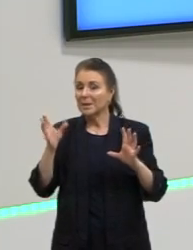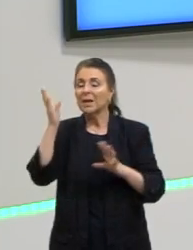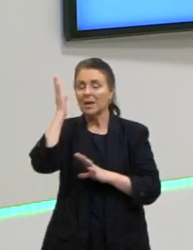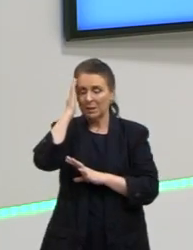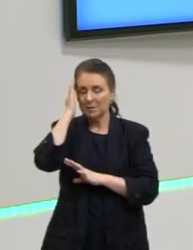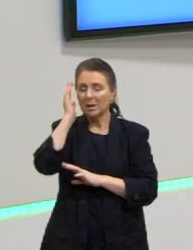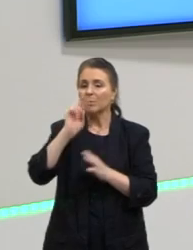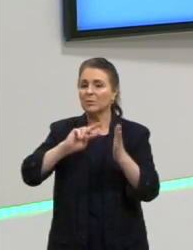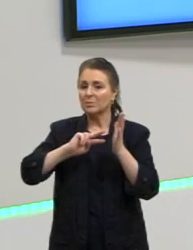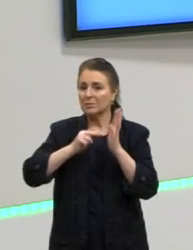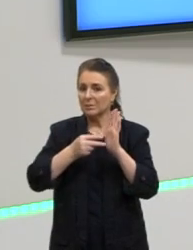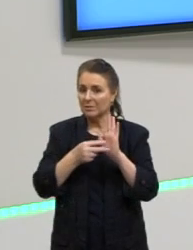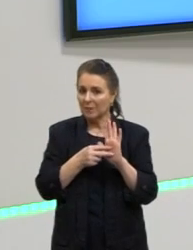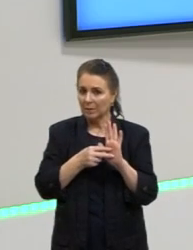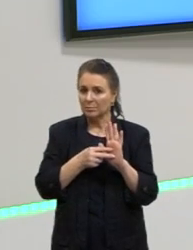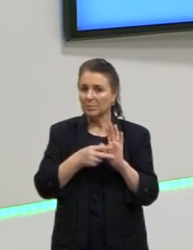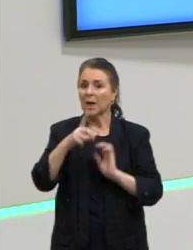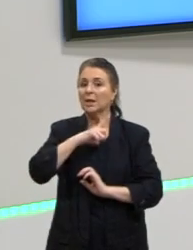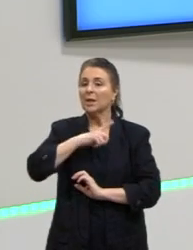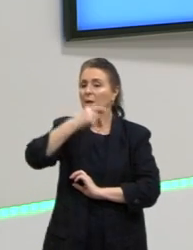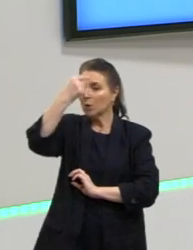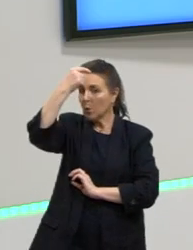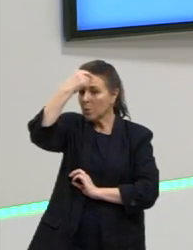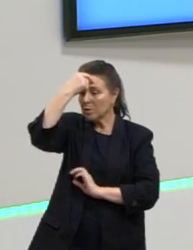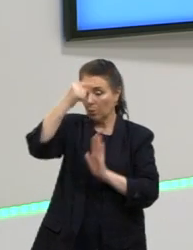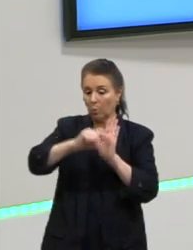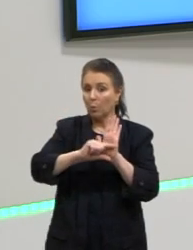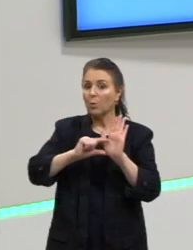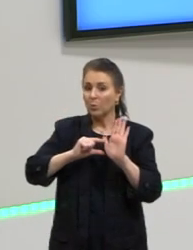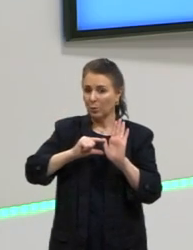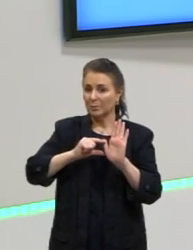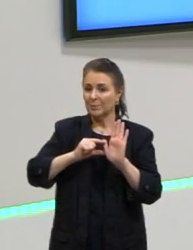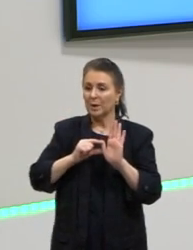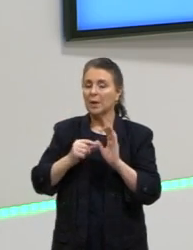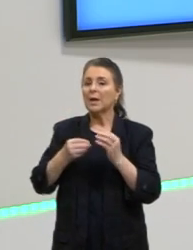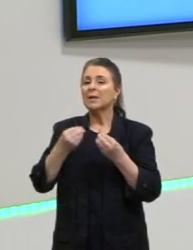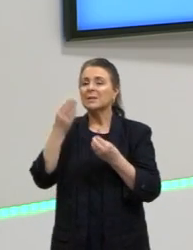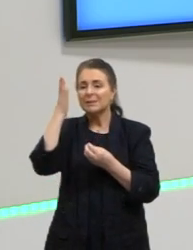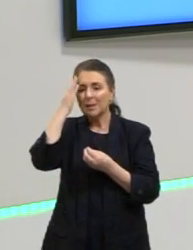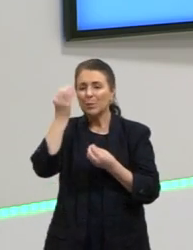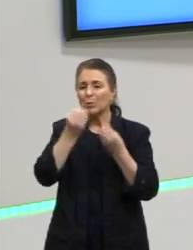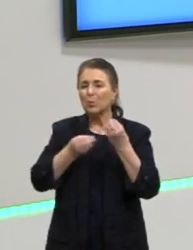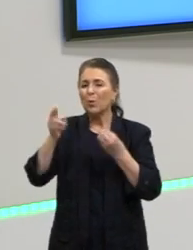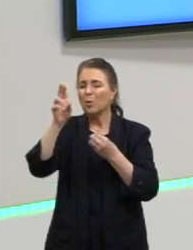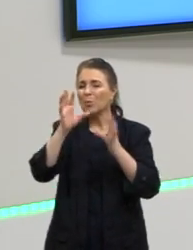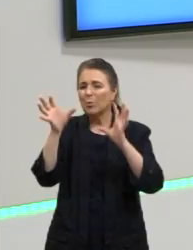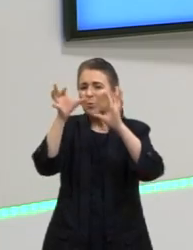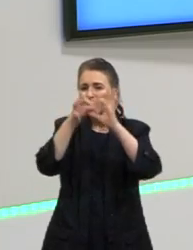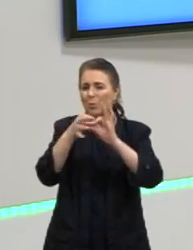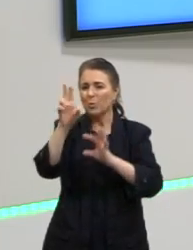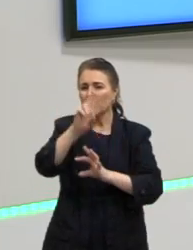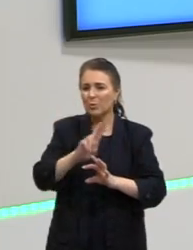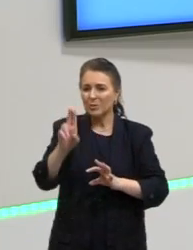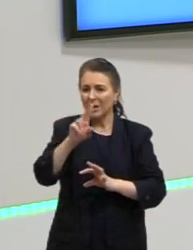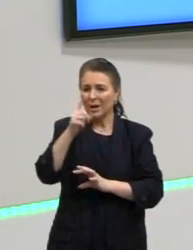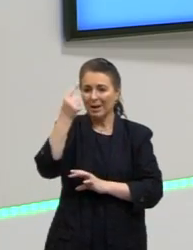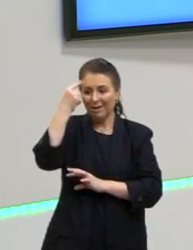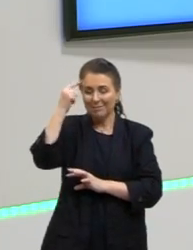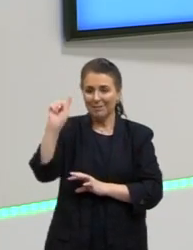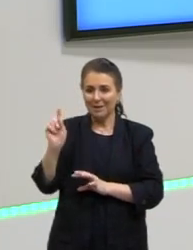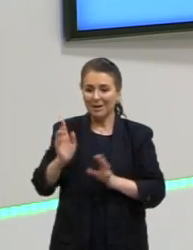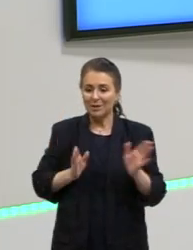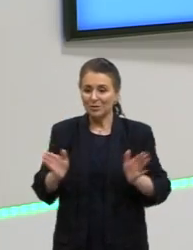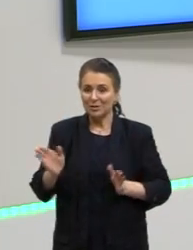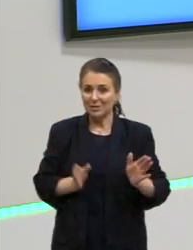ele tem consciência de como associar essa palavra à ideia de acesso ao cinema de